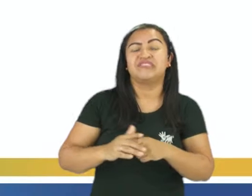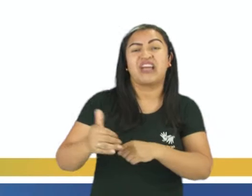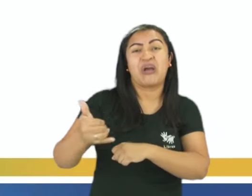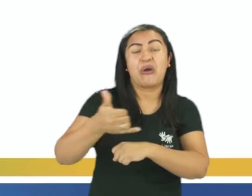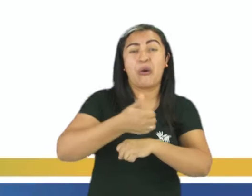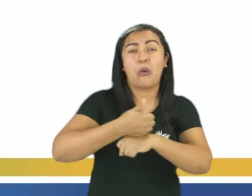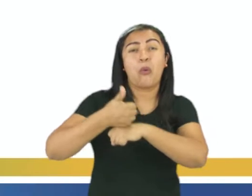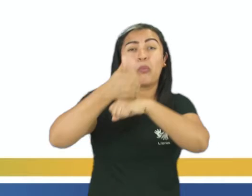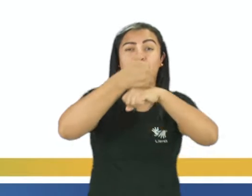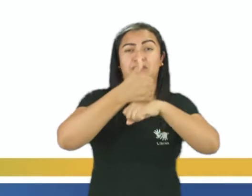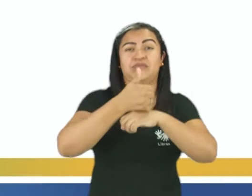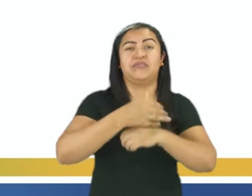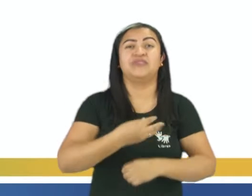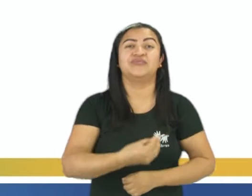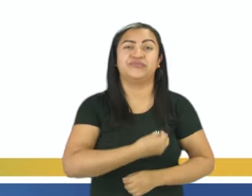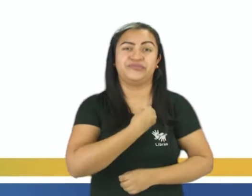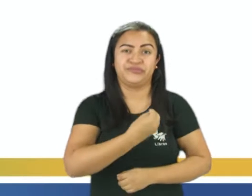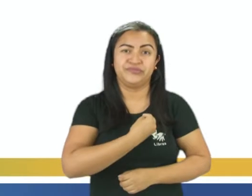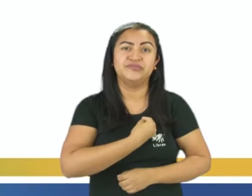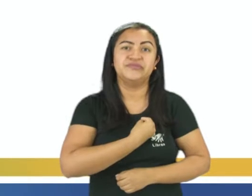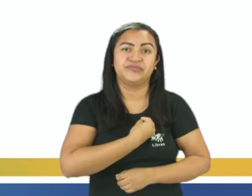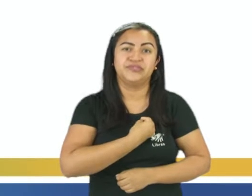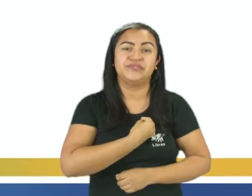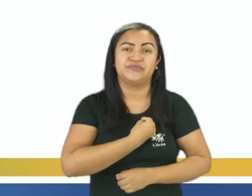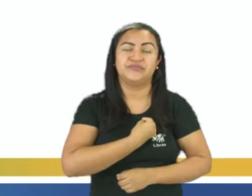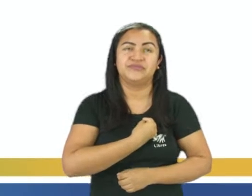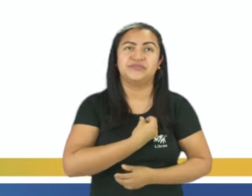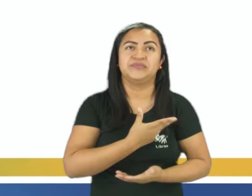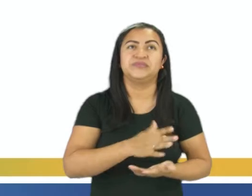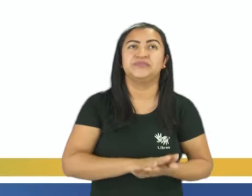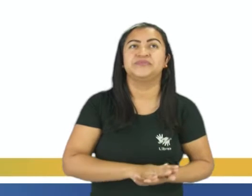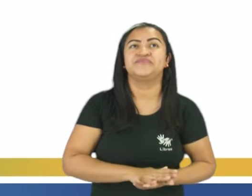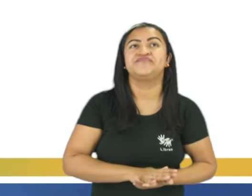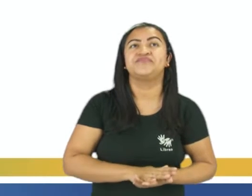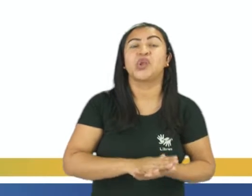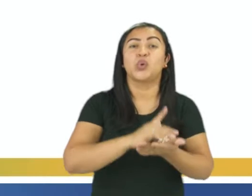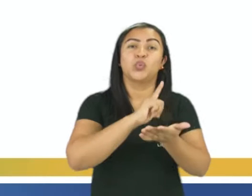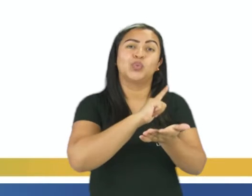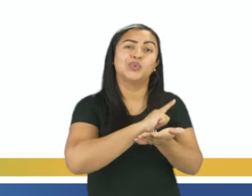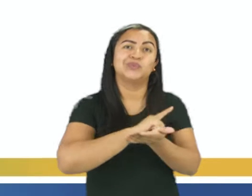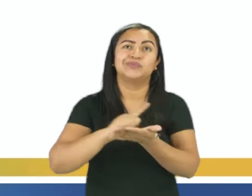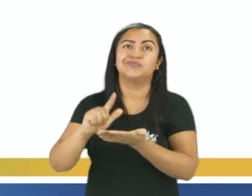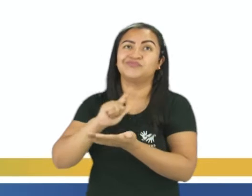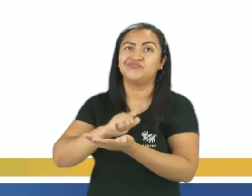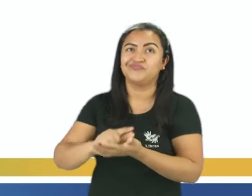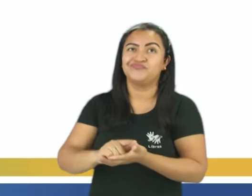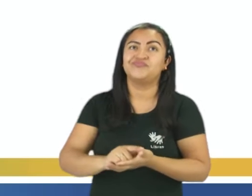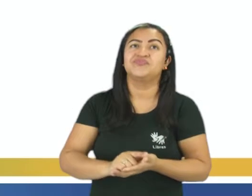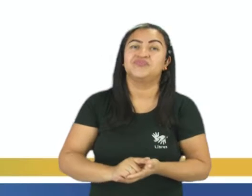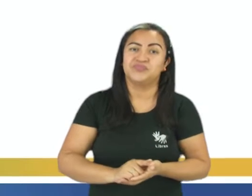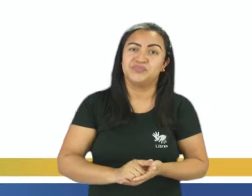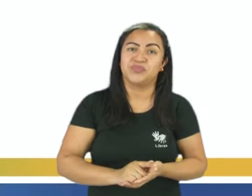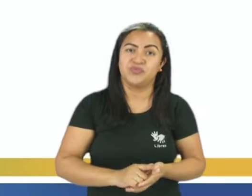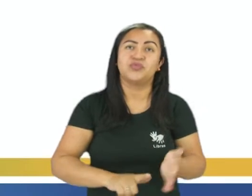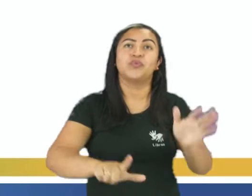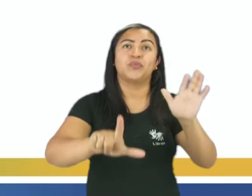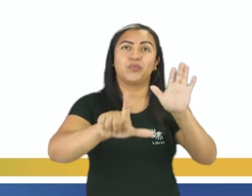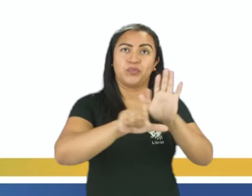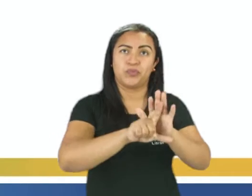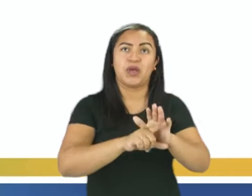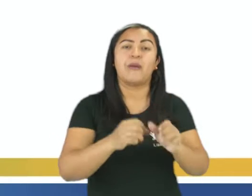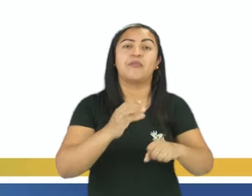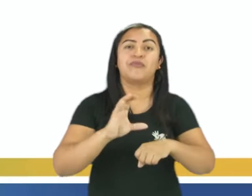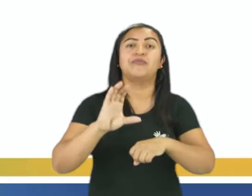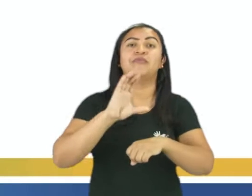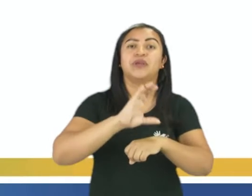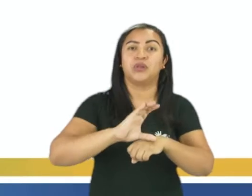garantia de direitos universais. O saneamento básico foi um alvo do marco legal aprovado pelo Congresso Nacional,